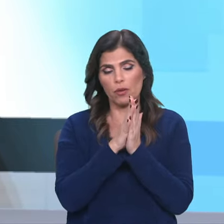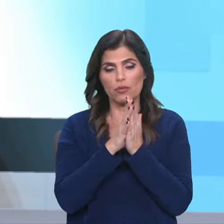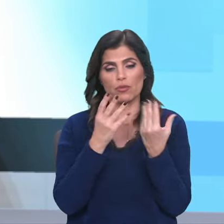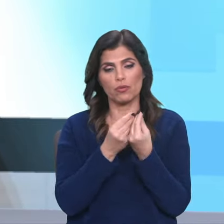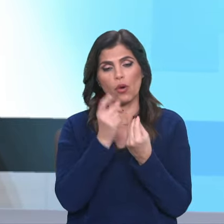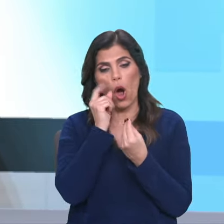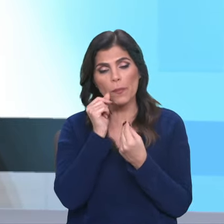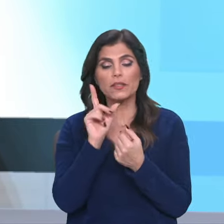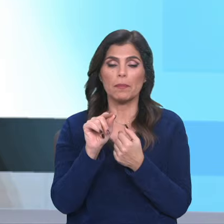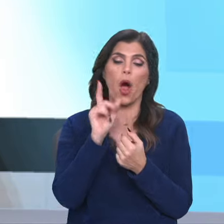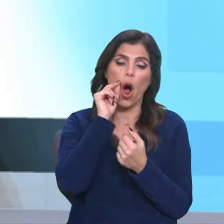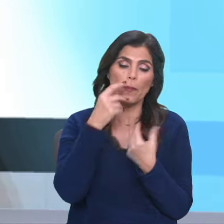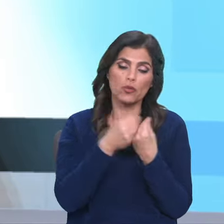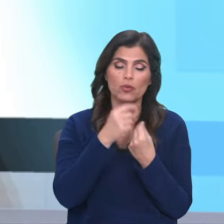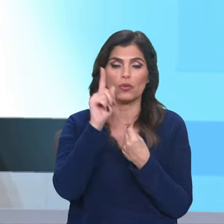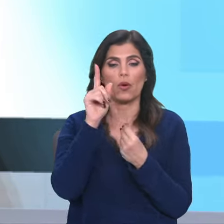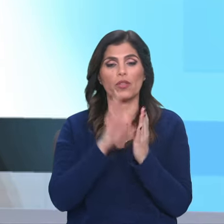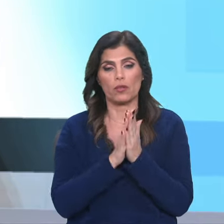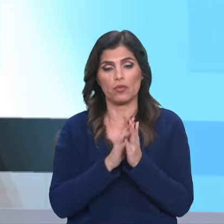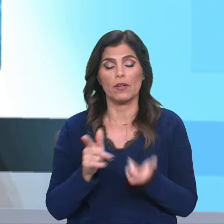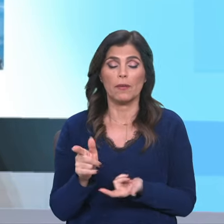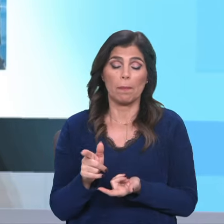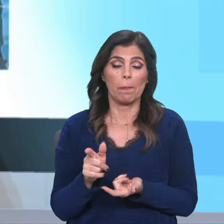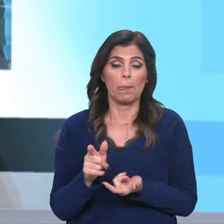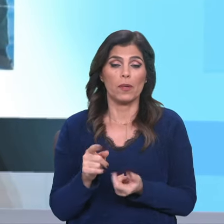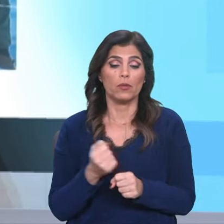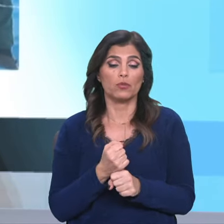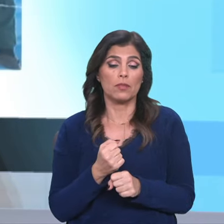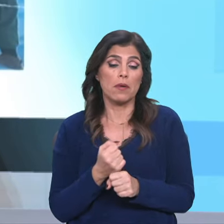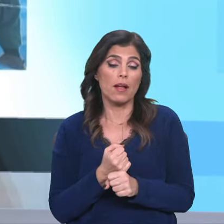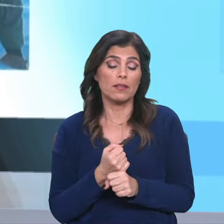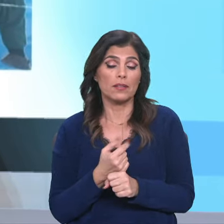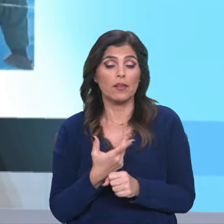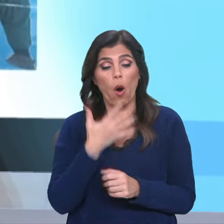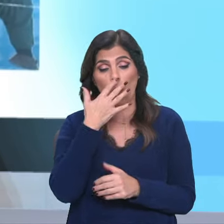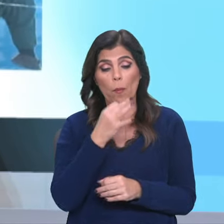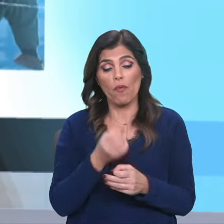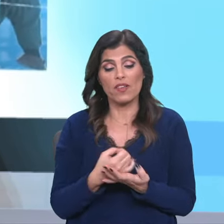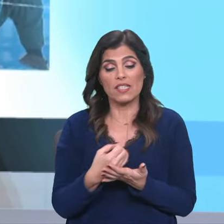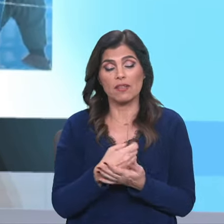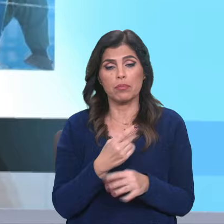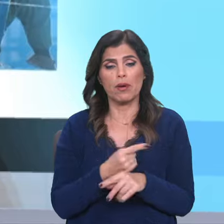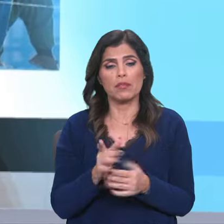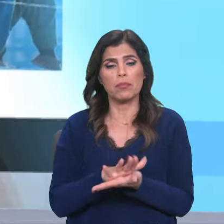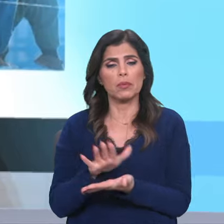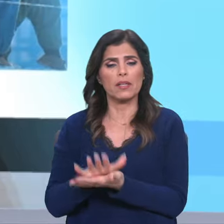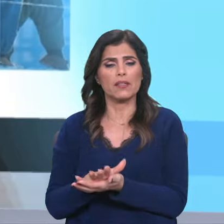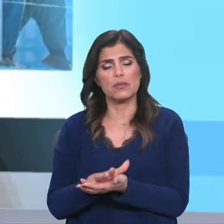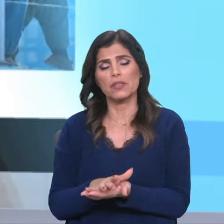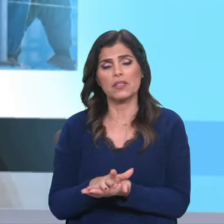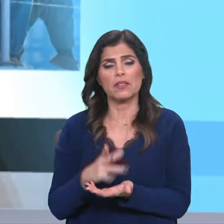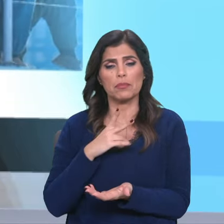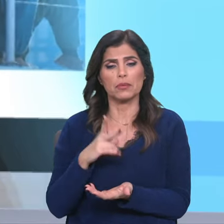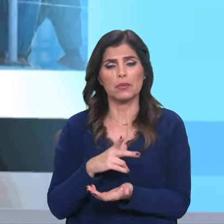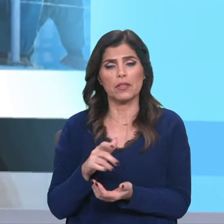Deus. Uma obra que vem, de alguma forma, preencher um certo vazio no que toca a publicações em português com este caráter